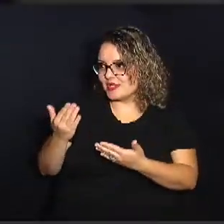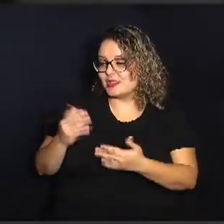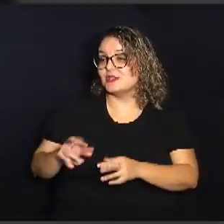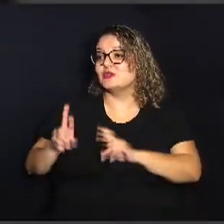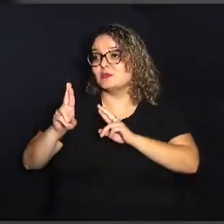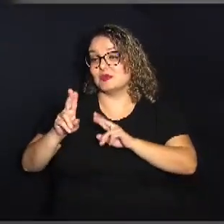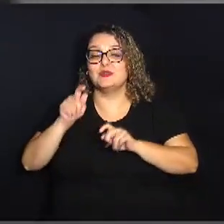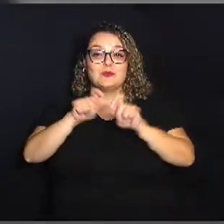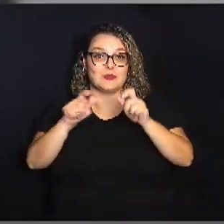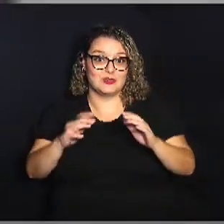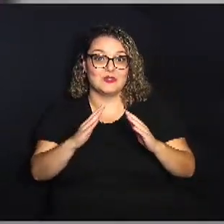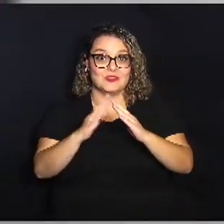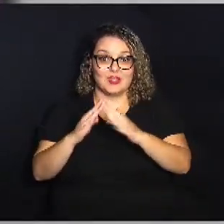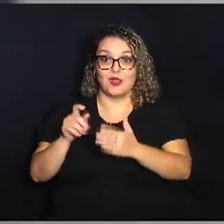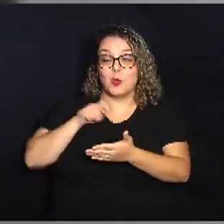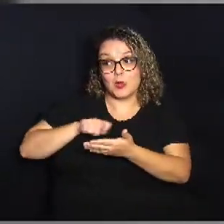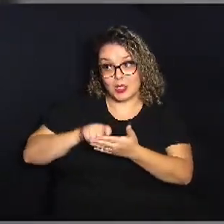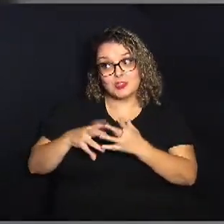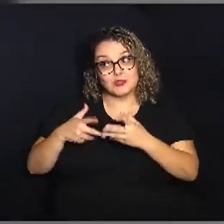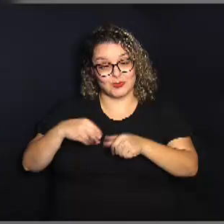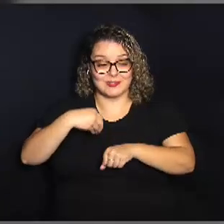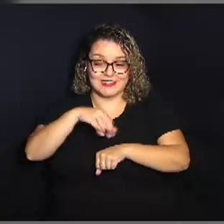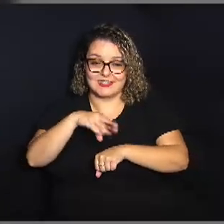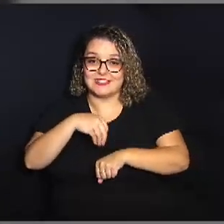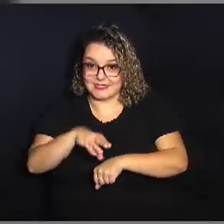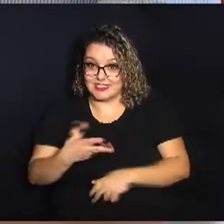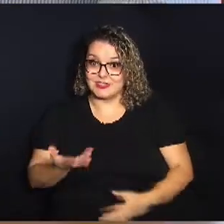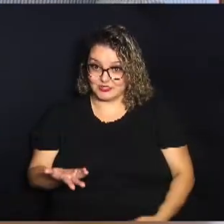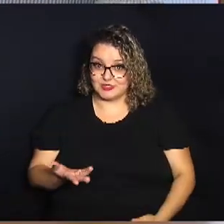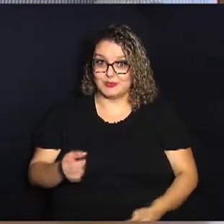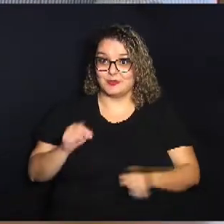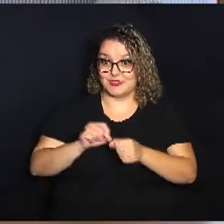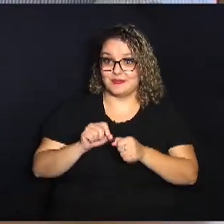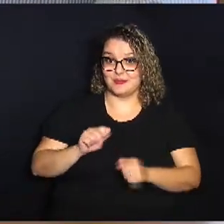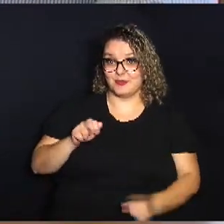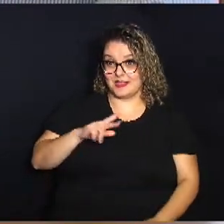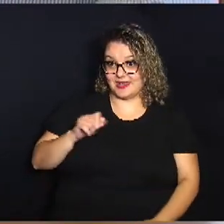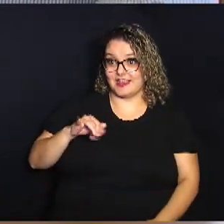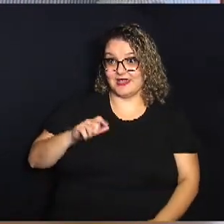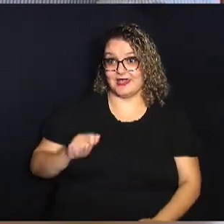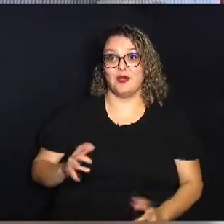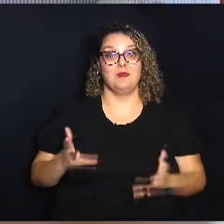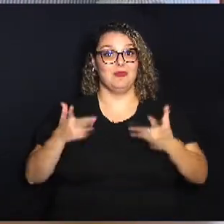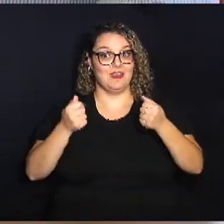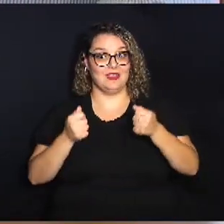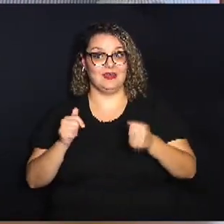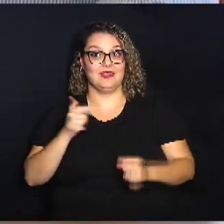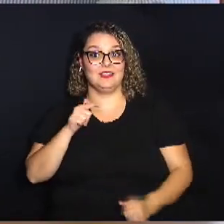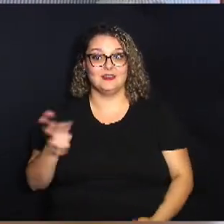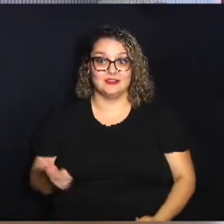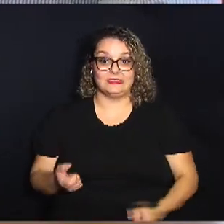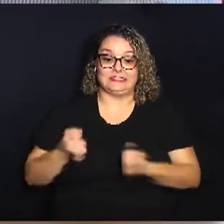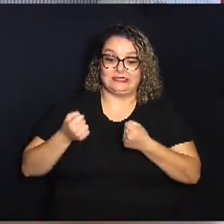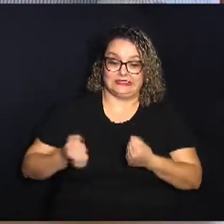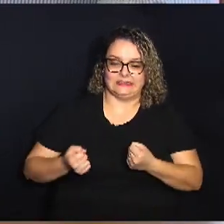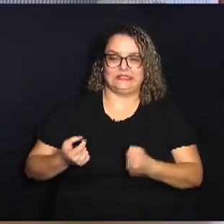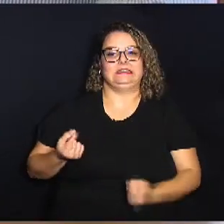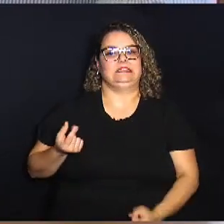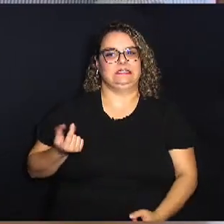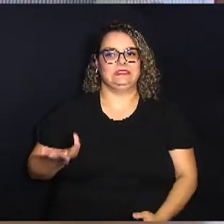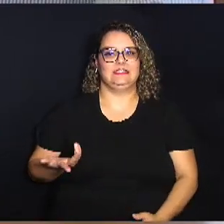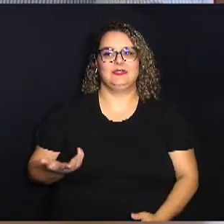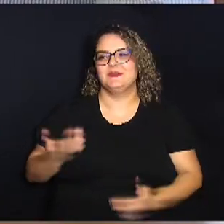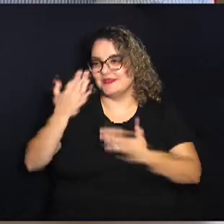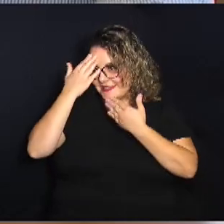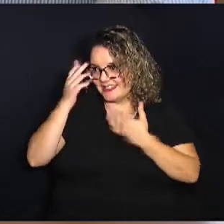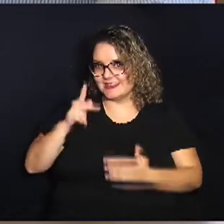que o pessoal de casa tenha anotado todas essas dicas pra fazer um arraial maravilhoso sem pesar no bolso mais uma vez muito